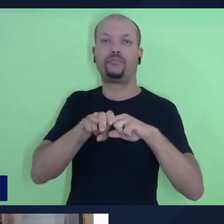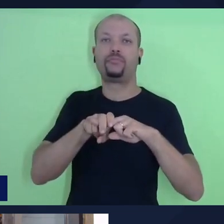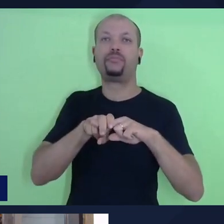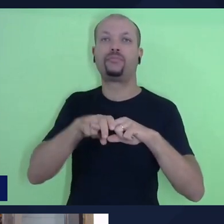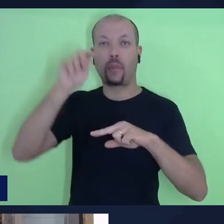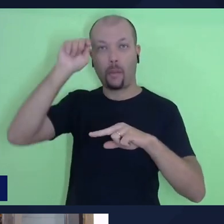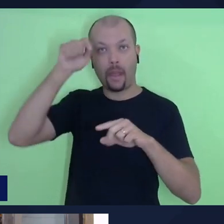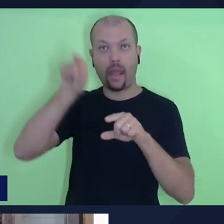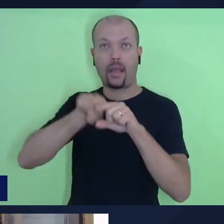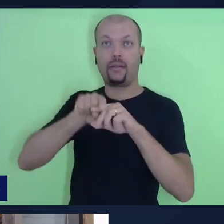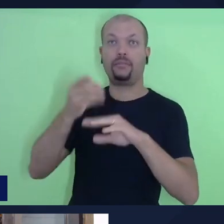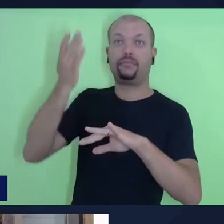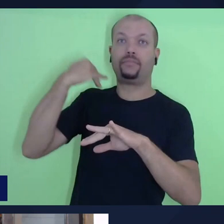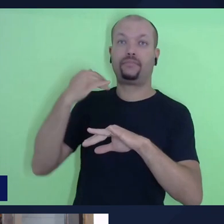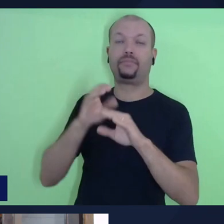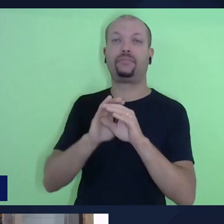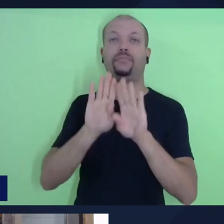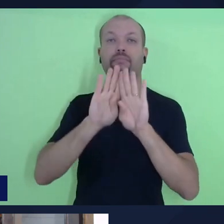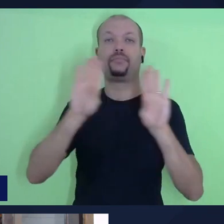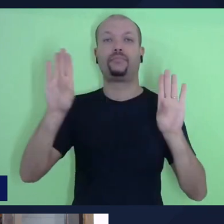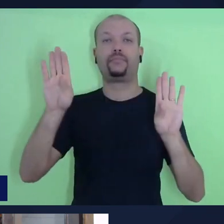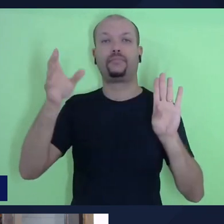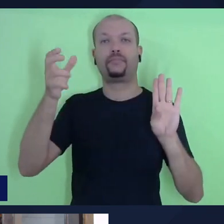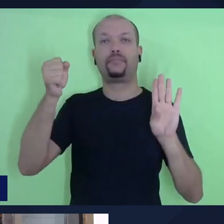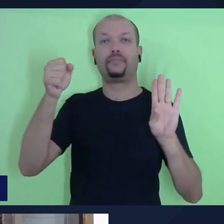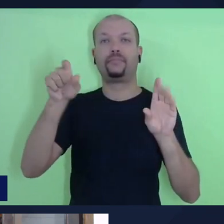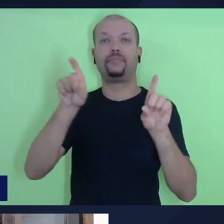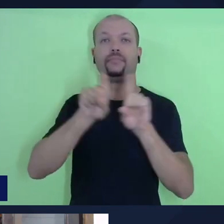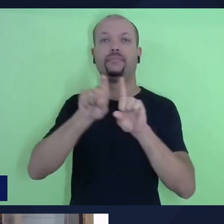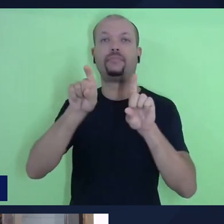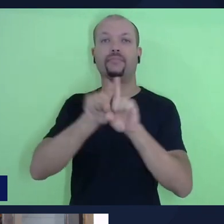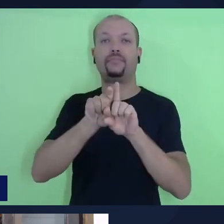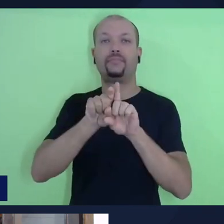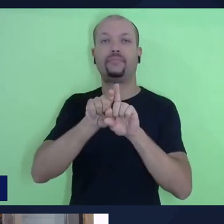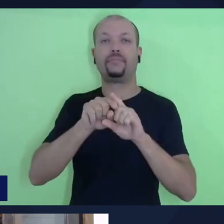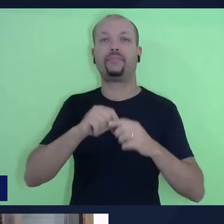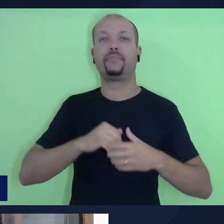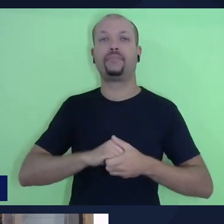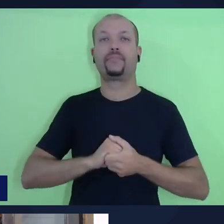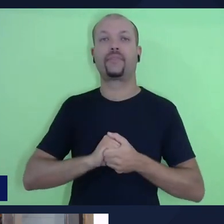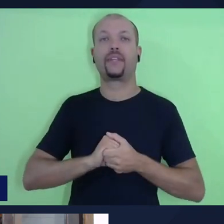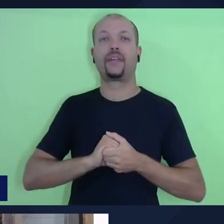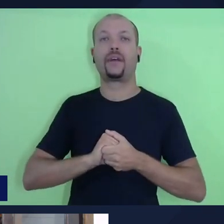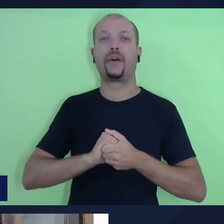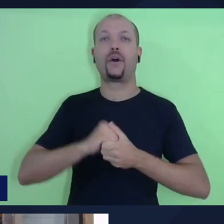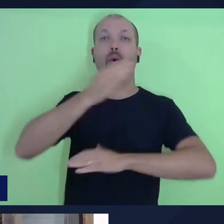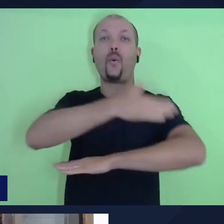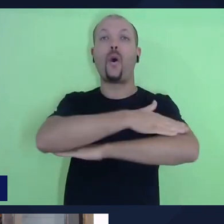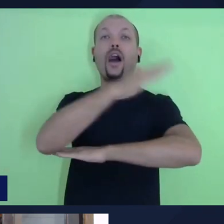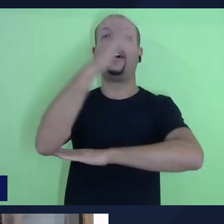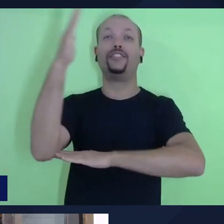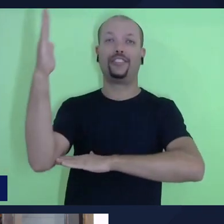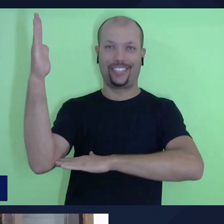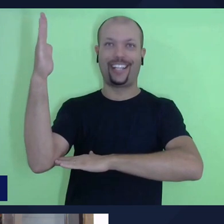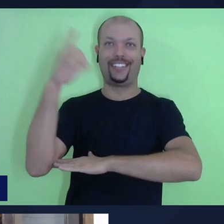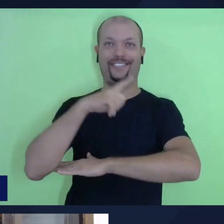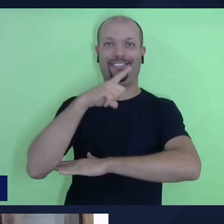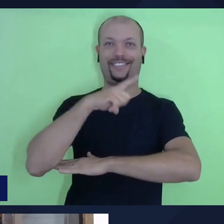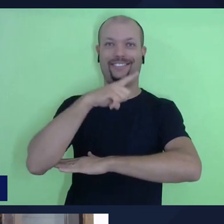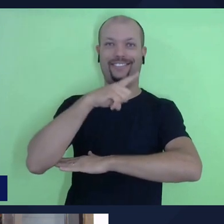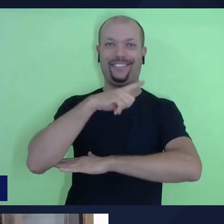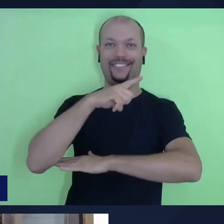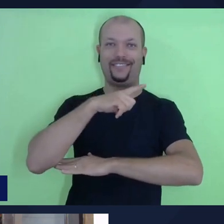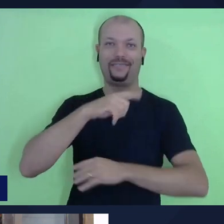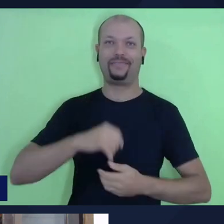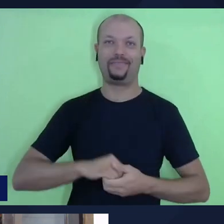tem uma parede branca, mas quase toda ela tomada ao centro por uma janela de madeira,